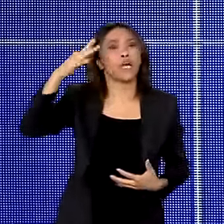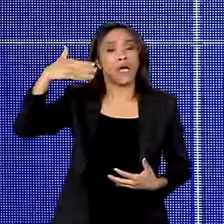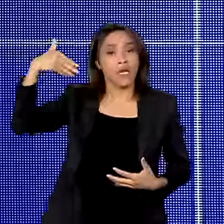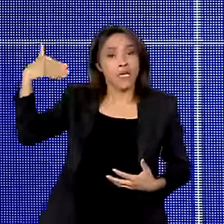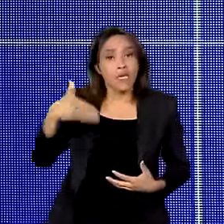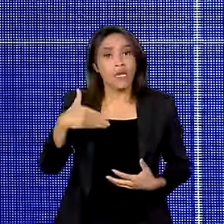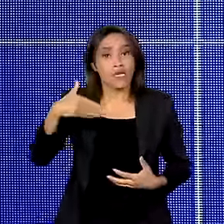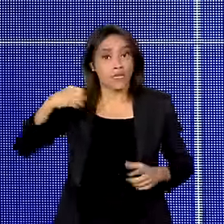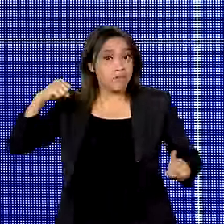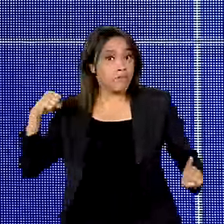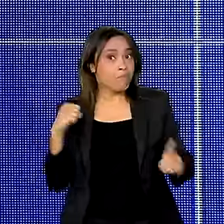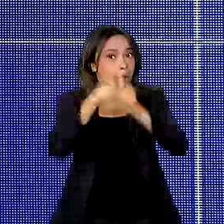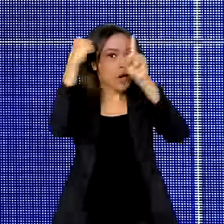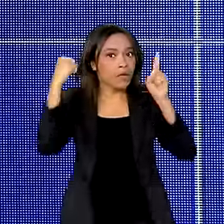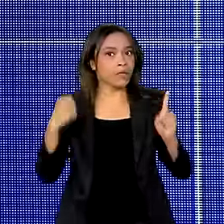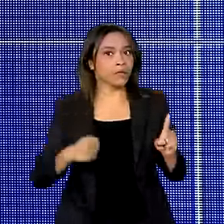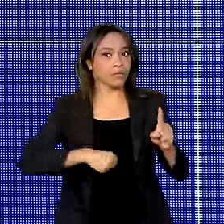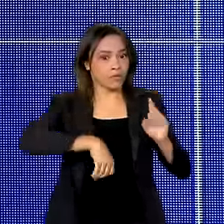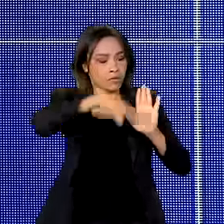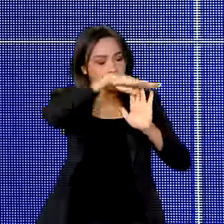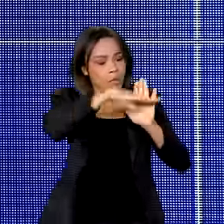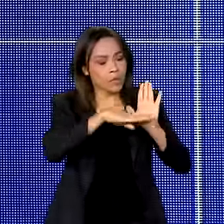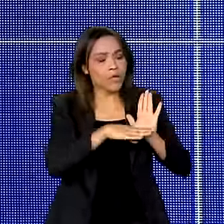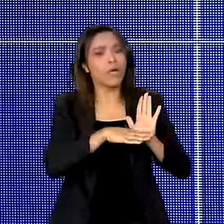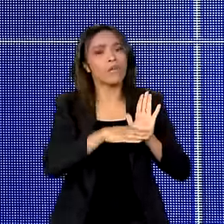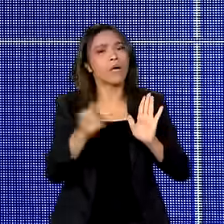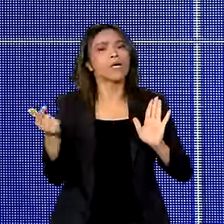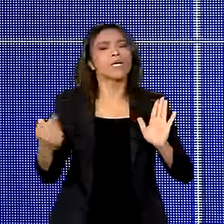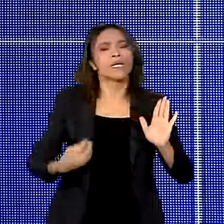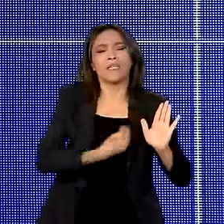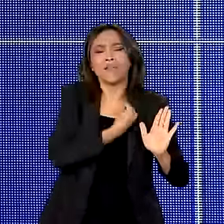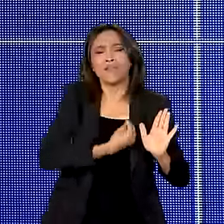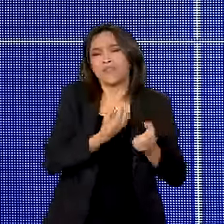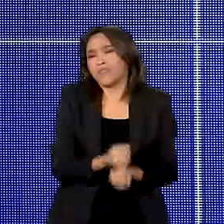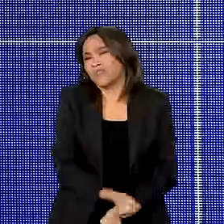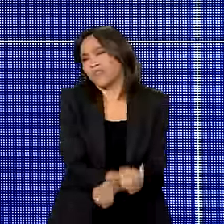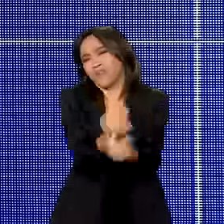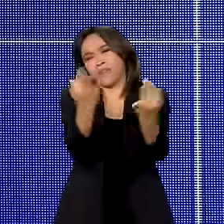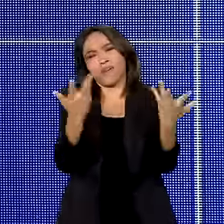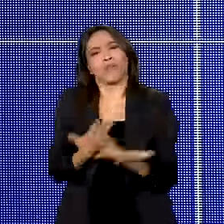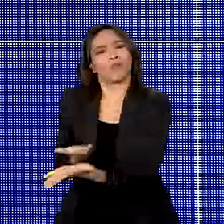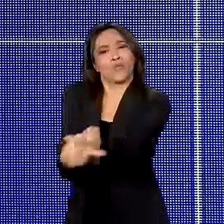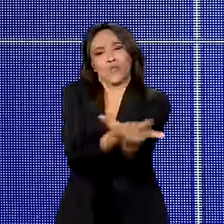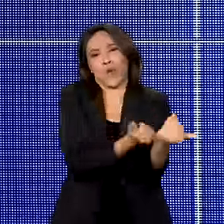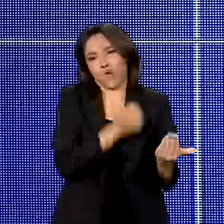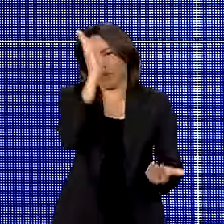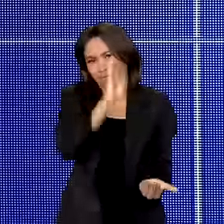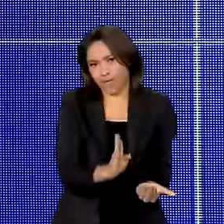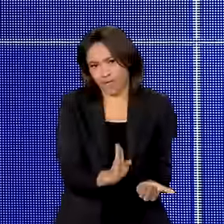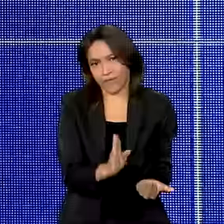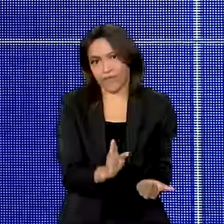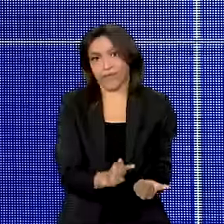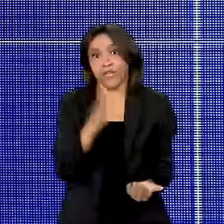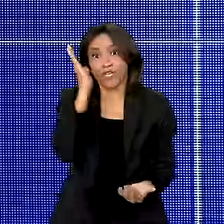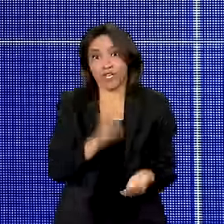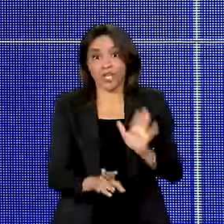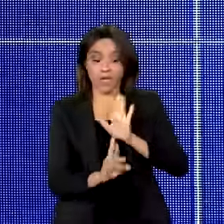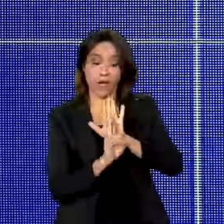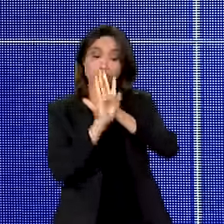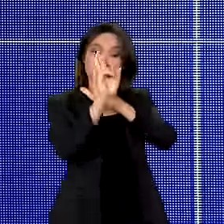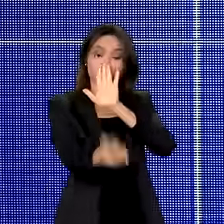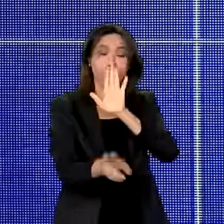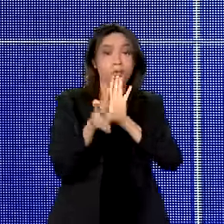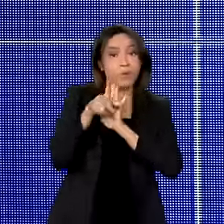programa poderá ter na vida de milhões de jovens brasileiros. Saiu o resultado do PNAD,